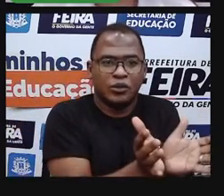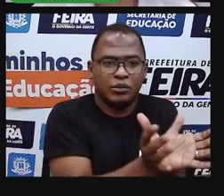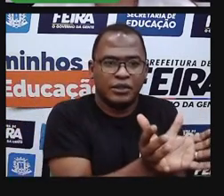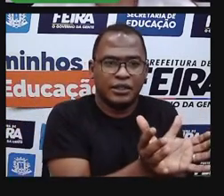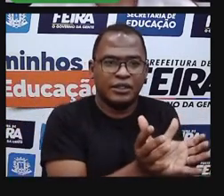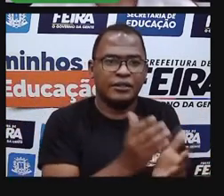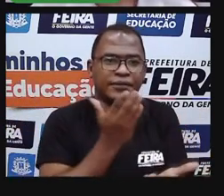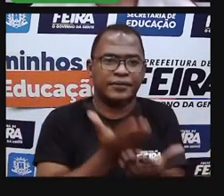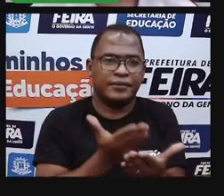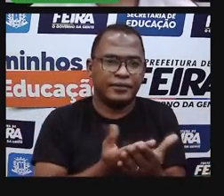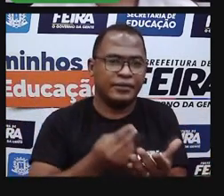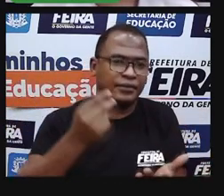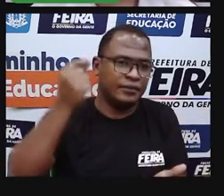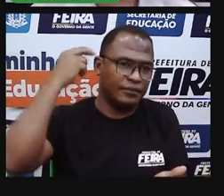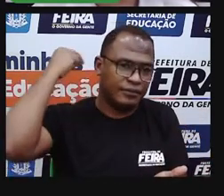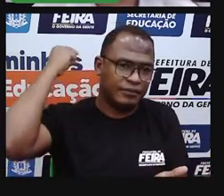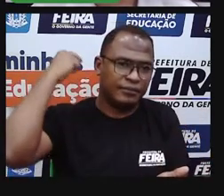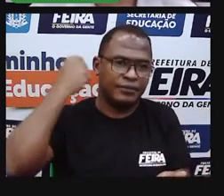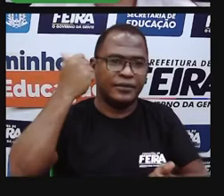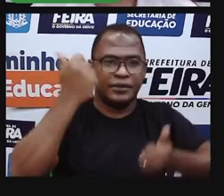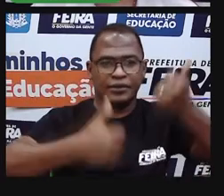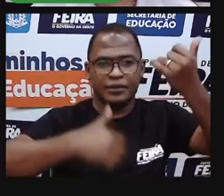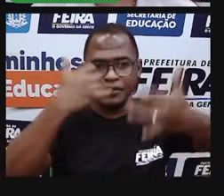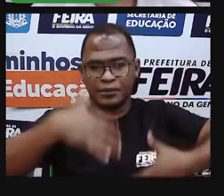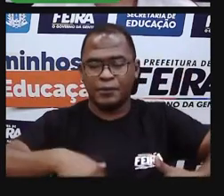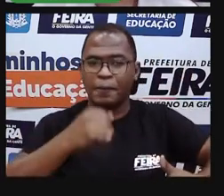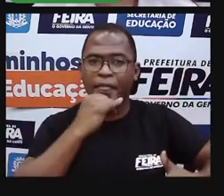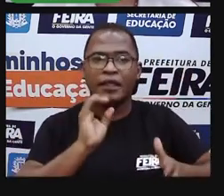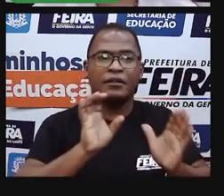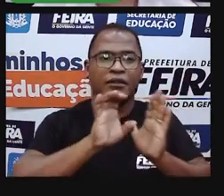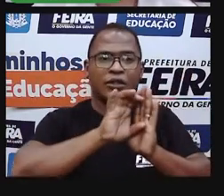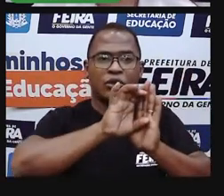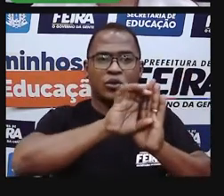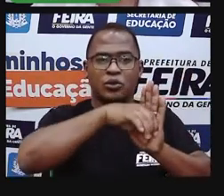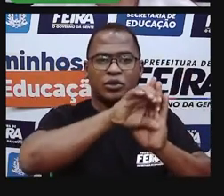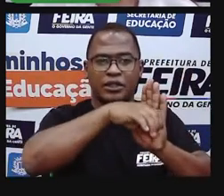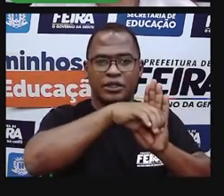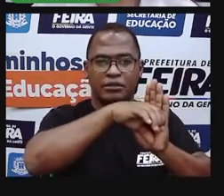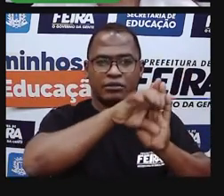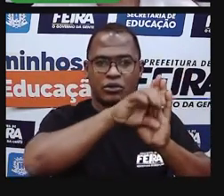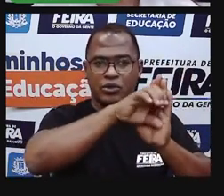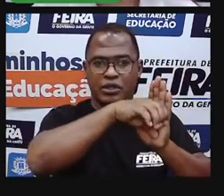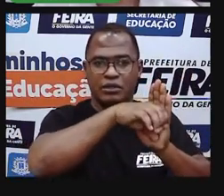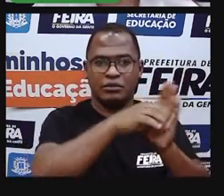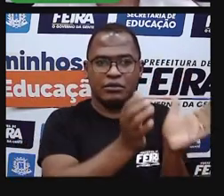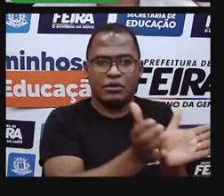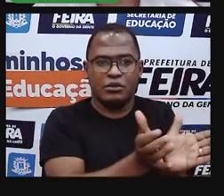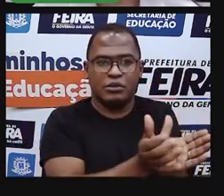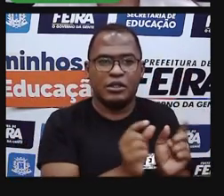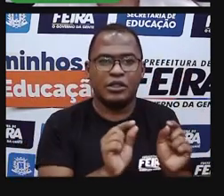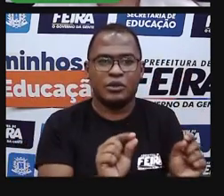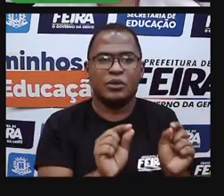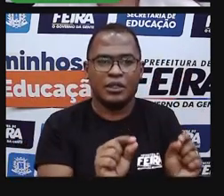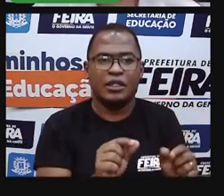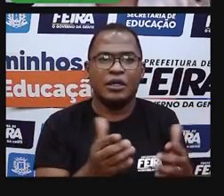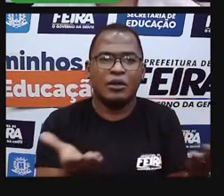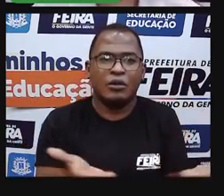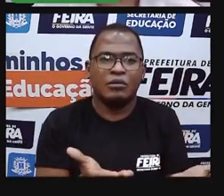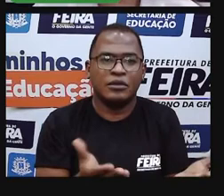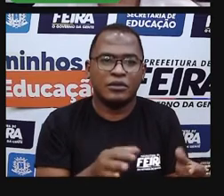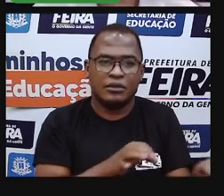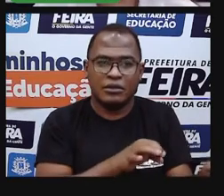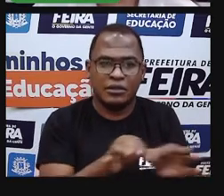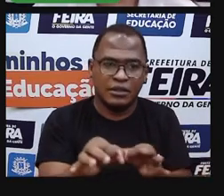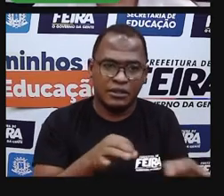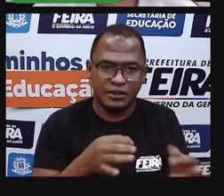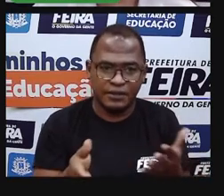aula passada alguns conceitos de comunidade, o que é comunidade, como que a comunidade se organiza, quais são as